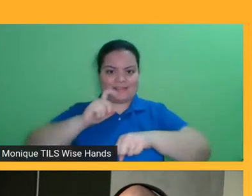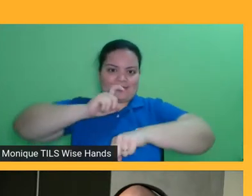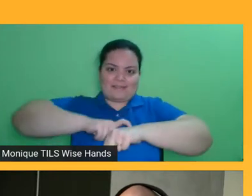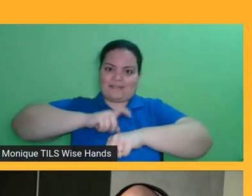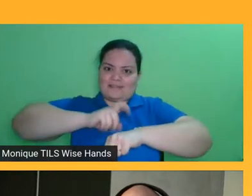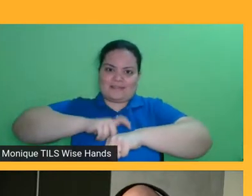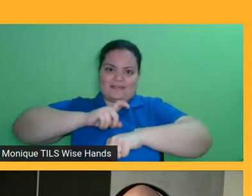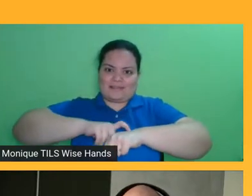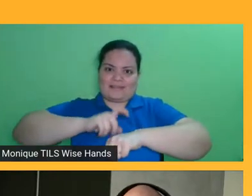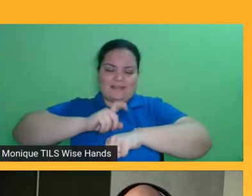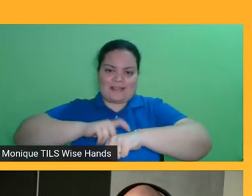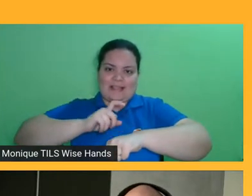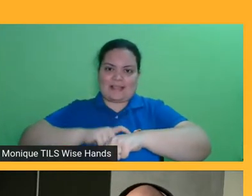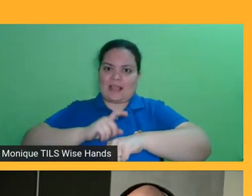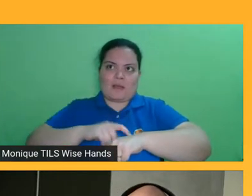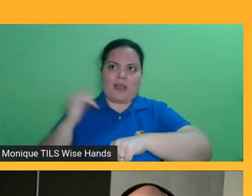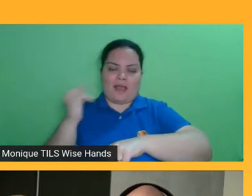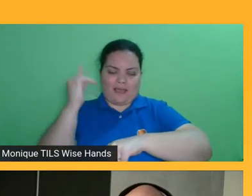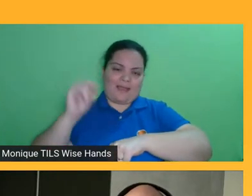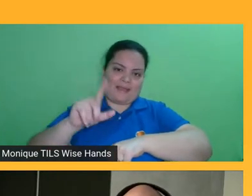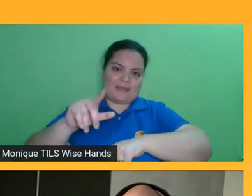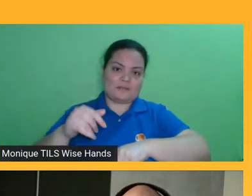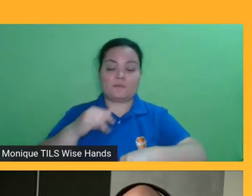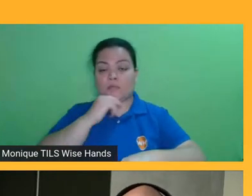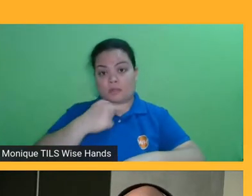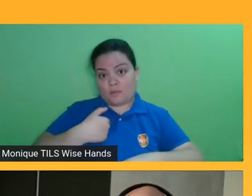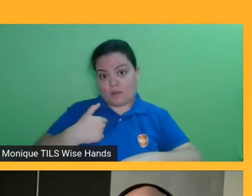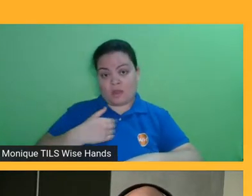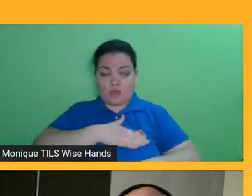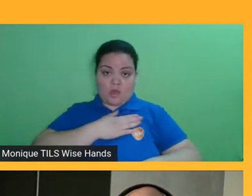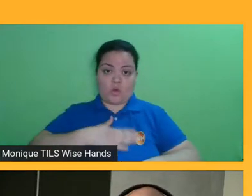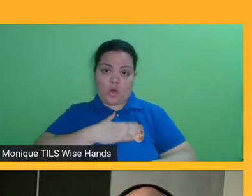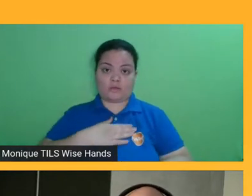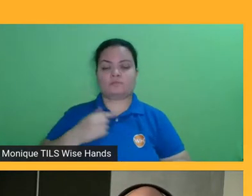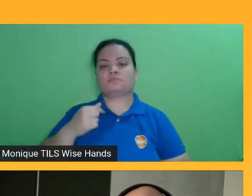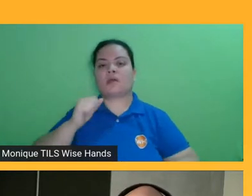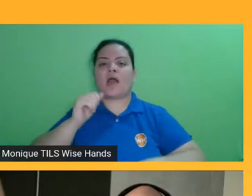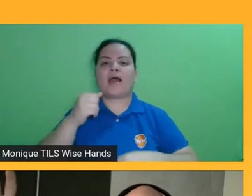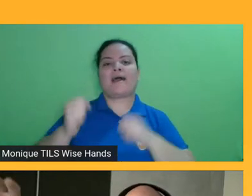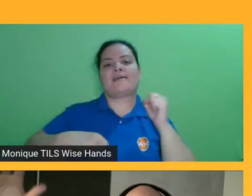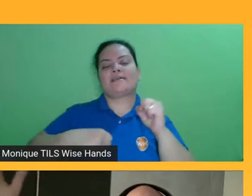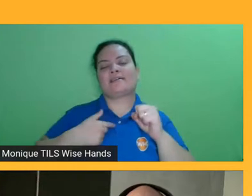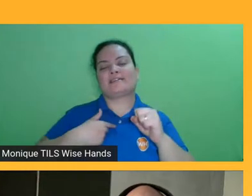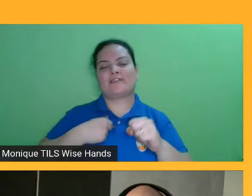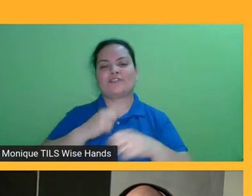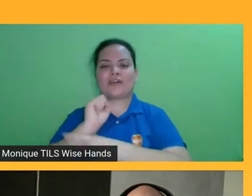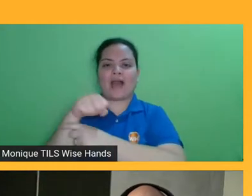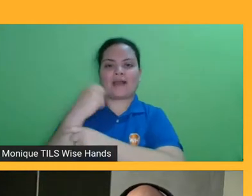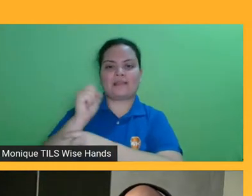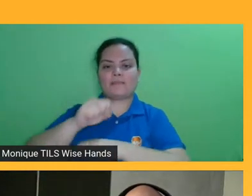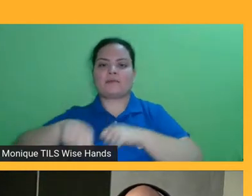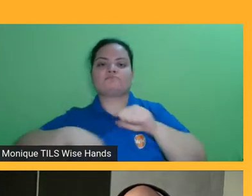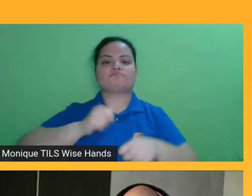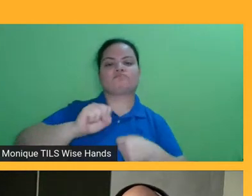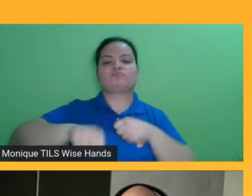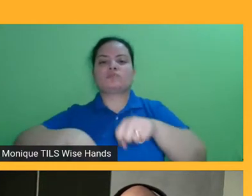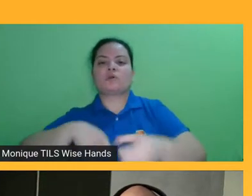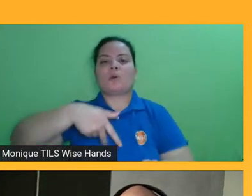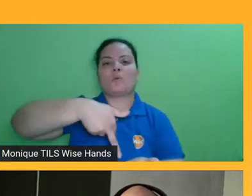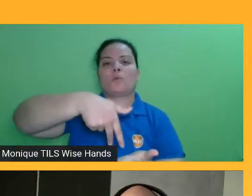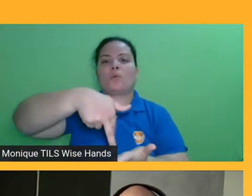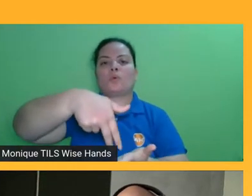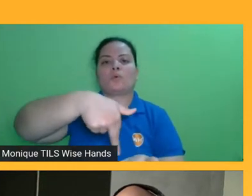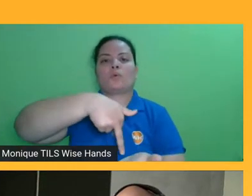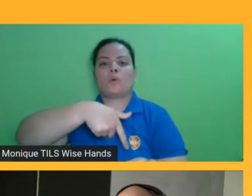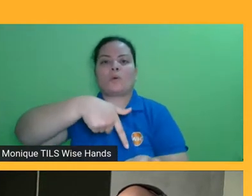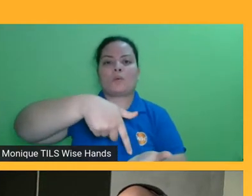ouvir, ah, eu estou fazendo uma bike, uma esteira, fazendo alguma coisa nesse sentido, lavando louça, né, como